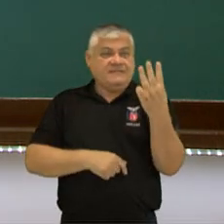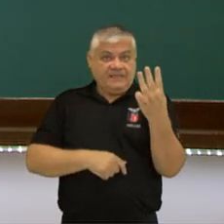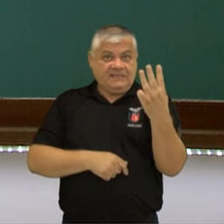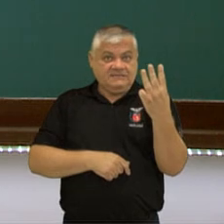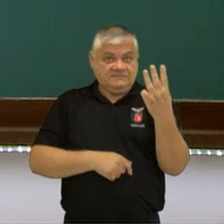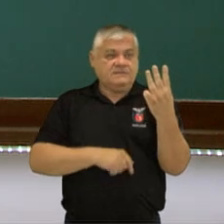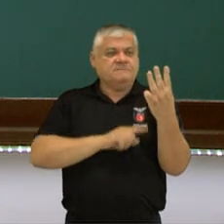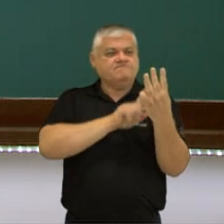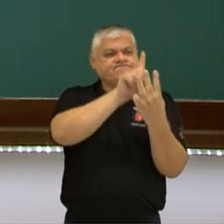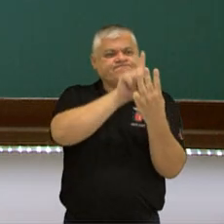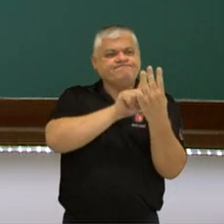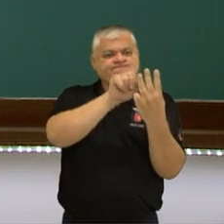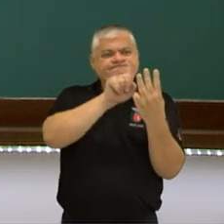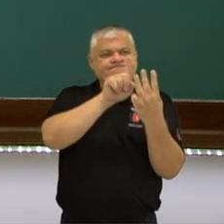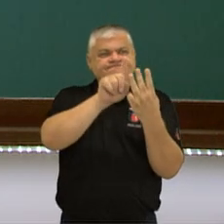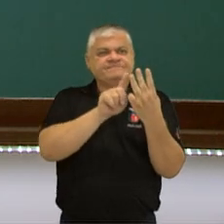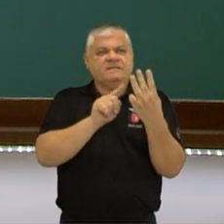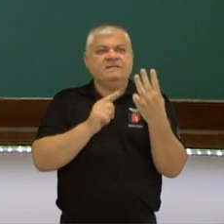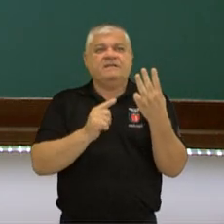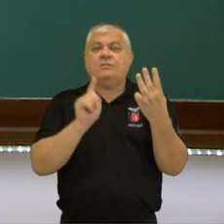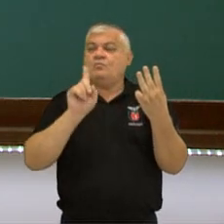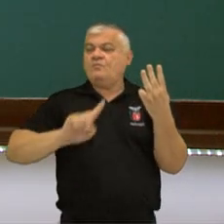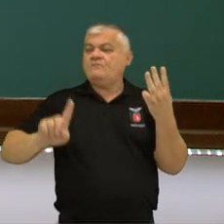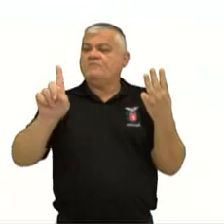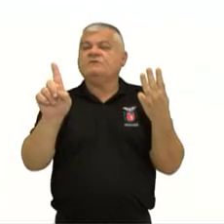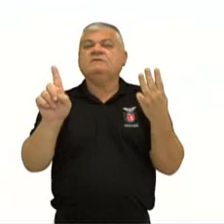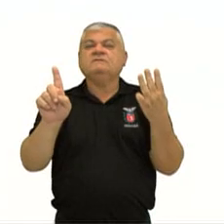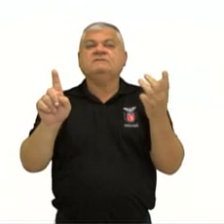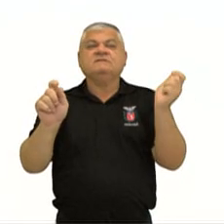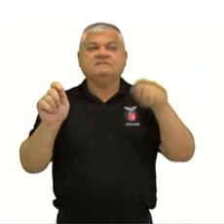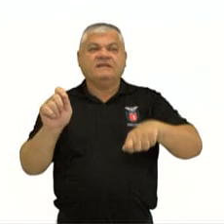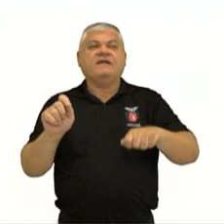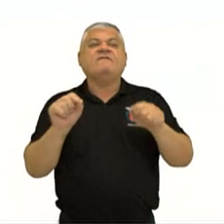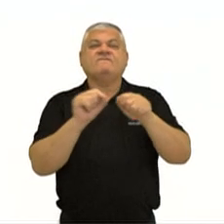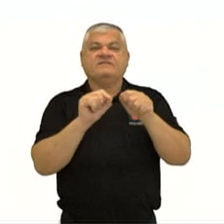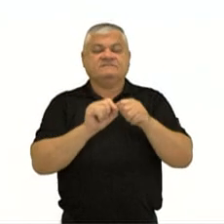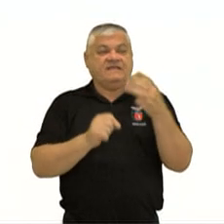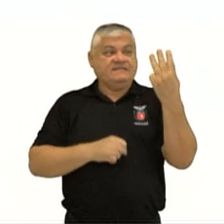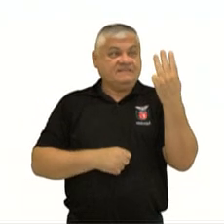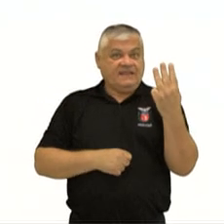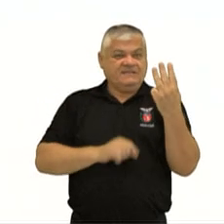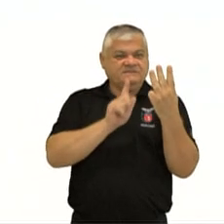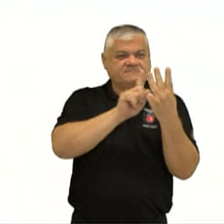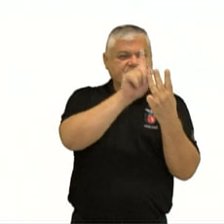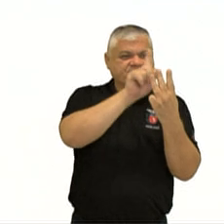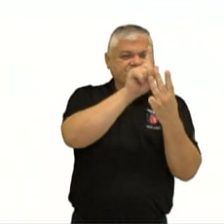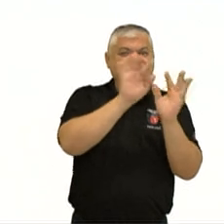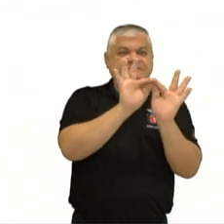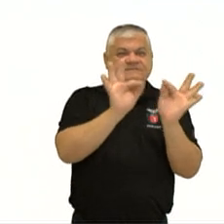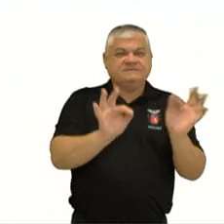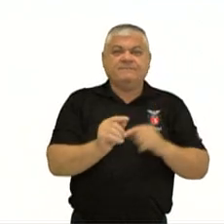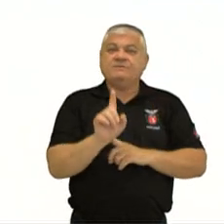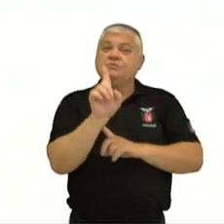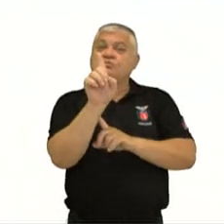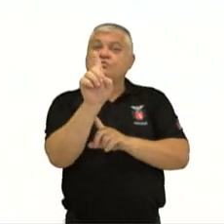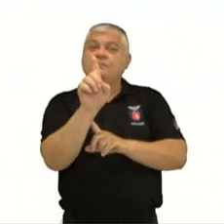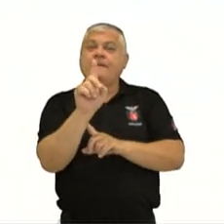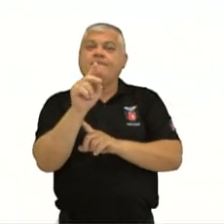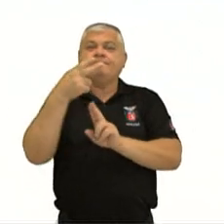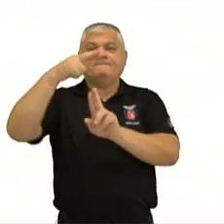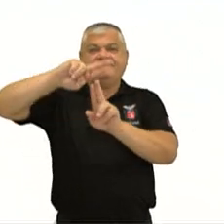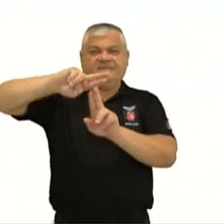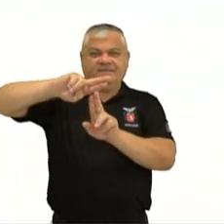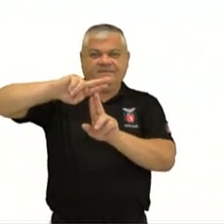semi-preenchidos. Dessa maneira, ele consegue fazer três ligações simples e uma ligação Pi.